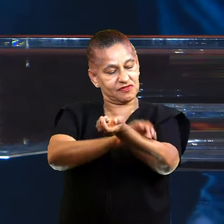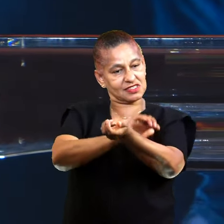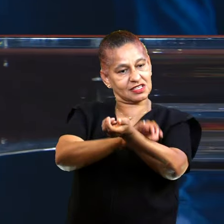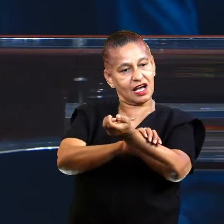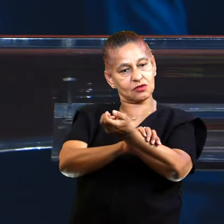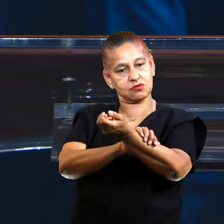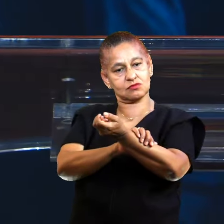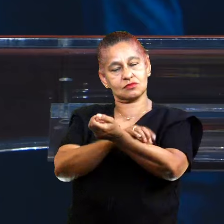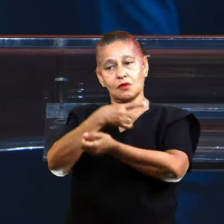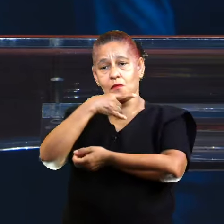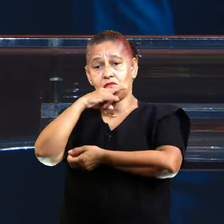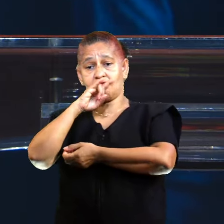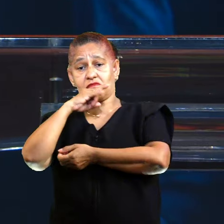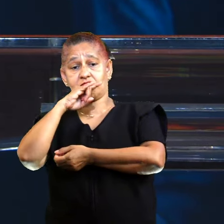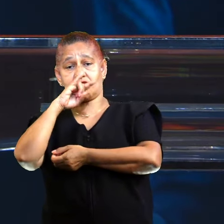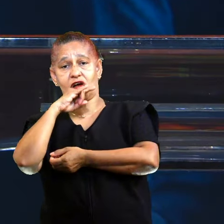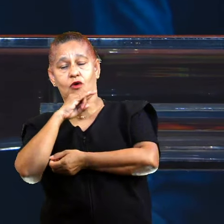cocaína.